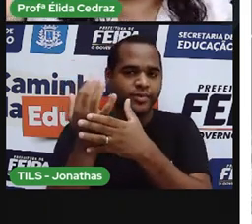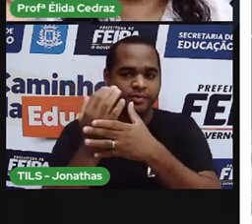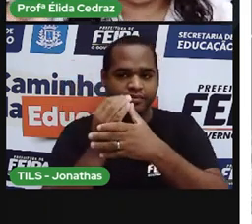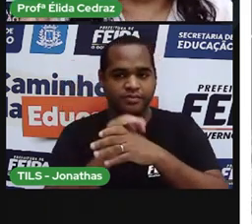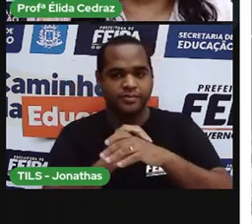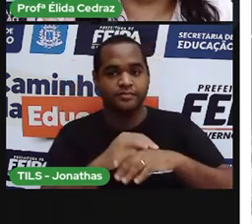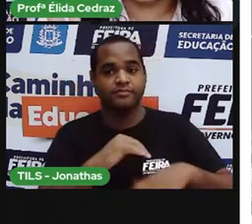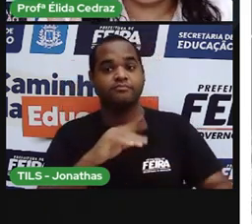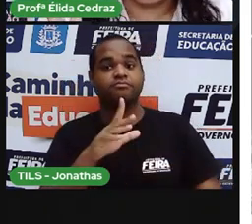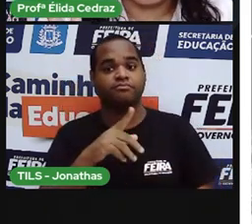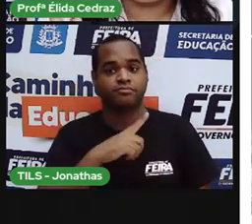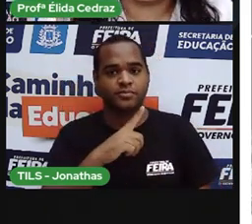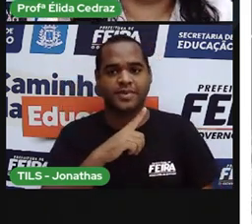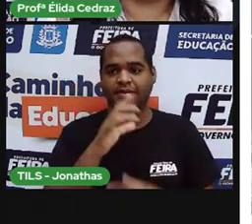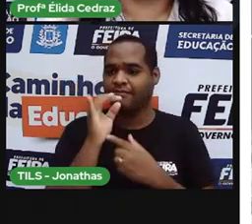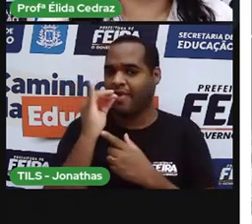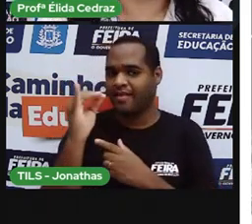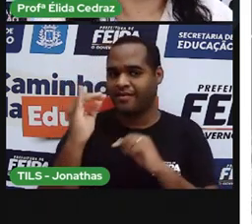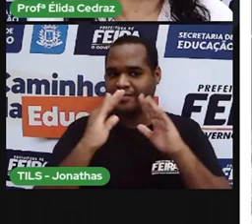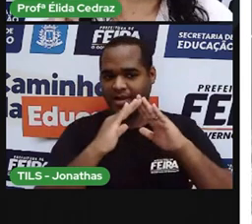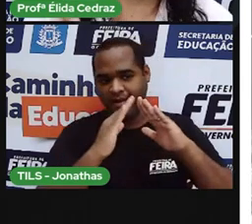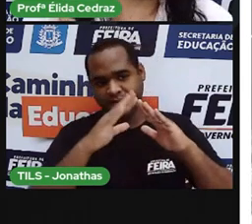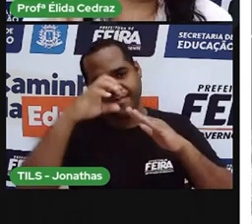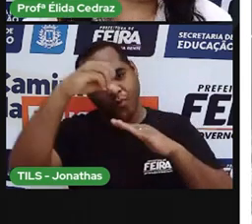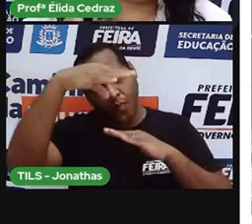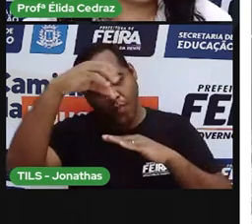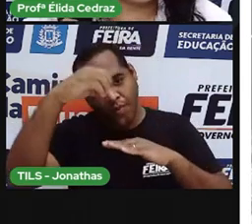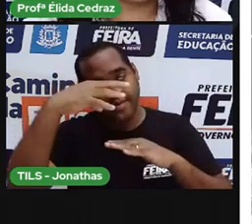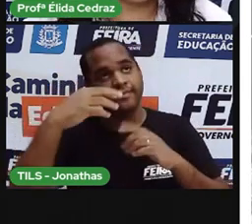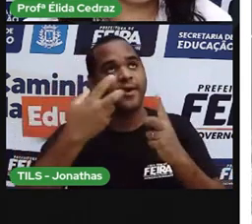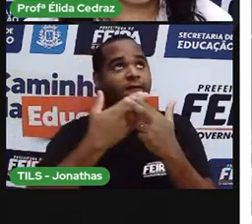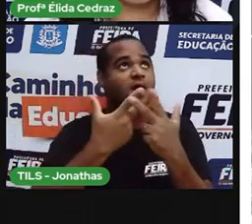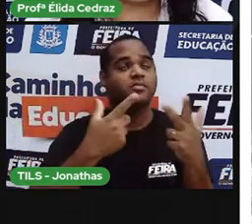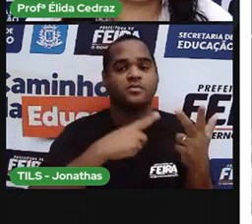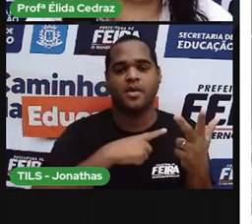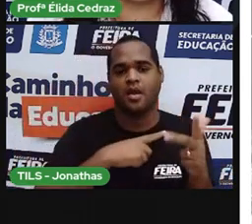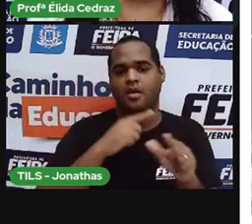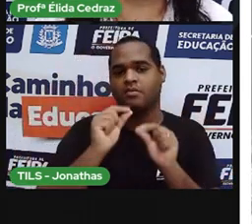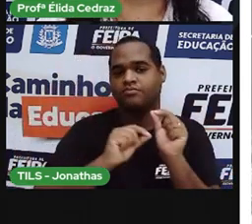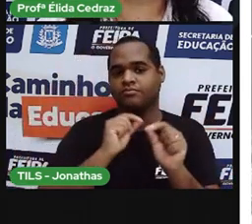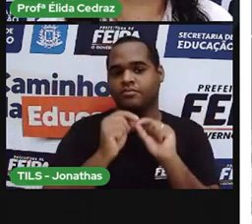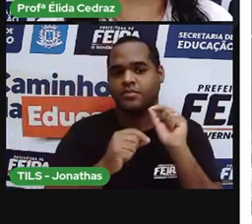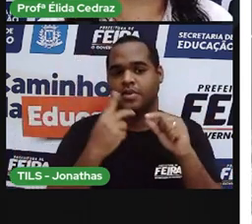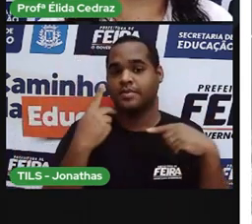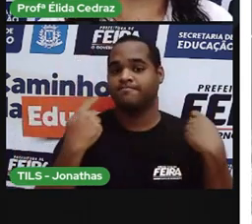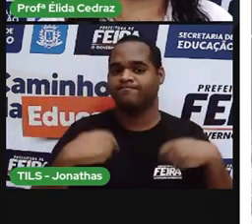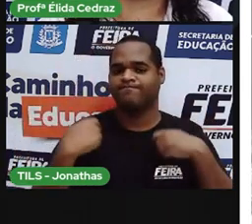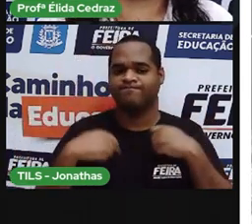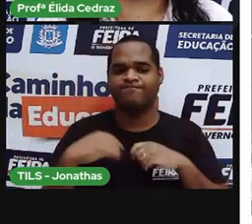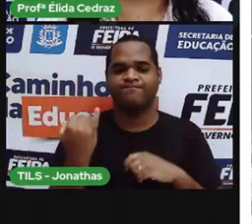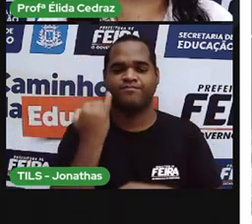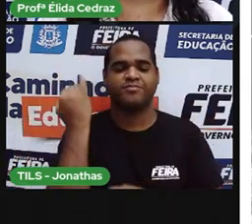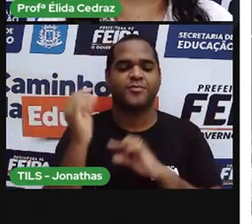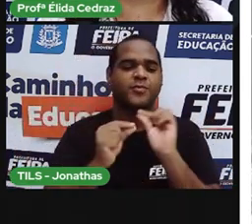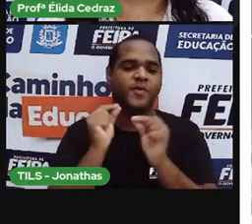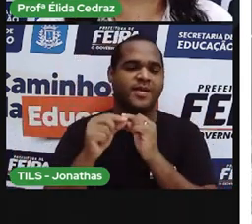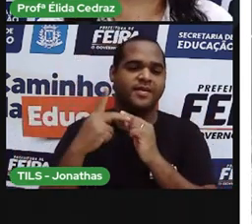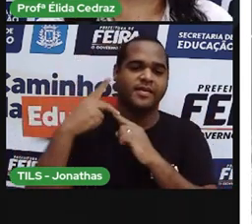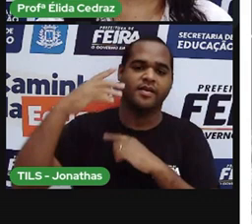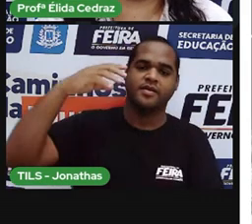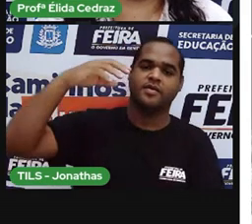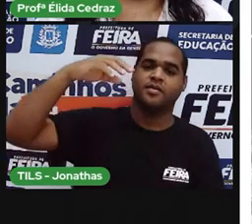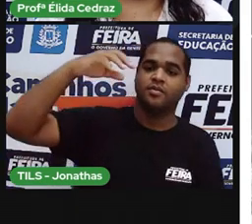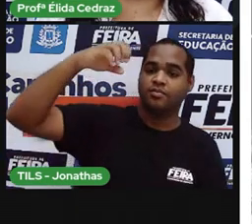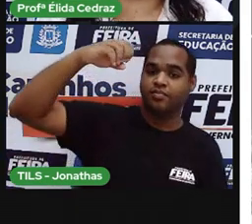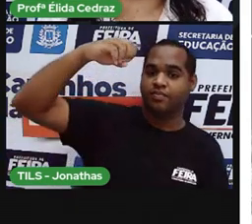essa que nós temos na nossa casa. Quando não existia a luz elétrica, precisava acender os lampiões